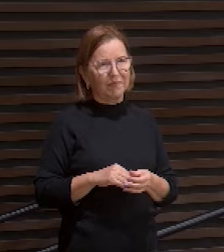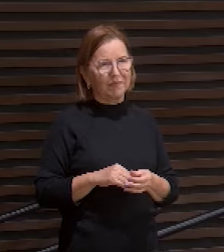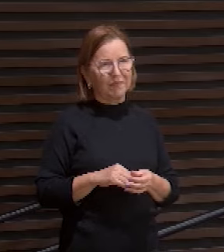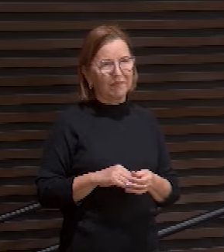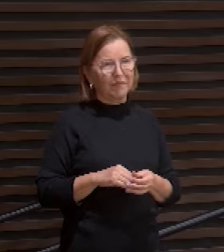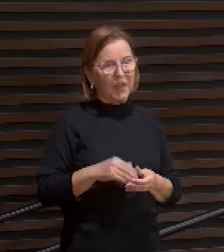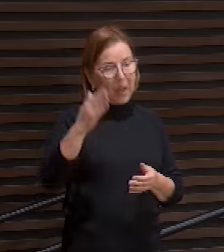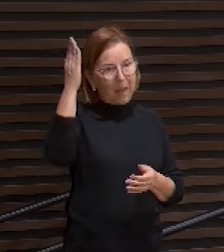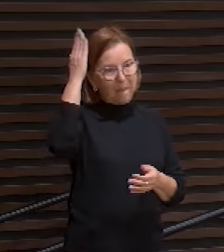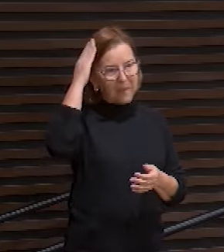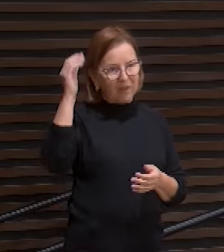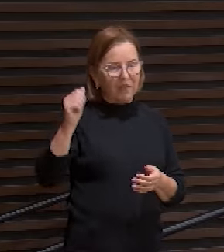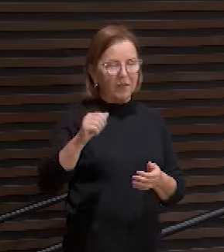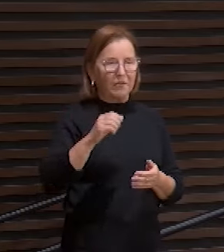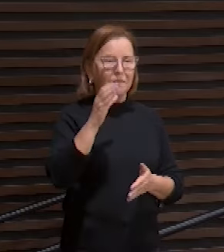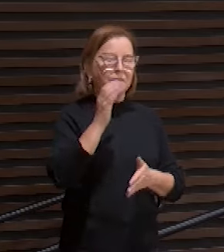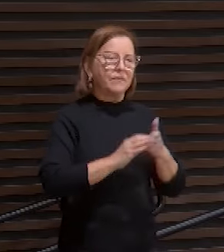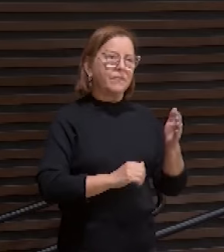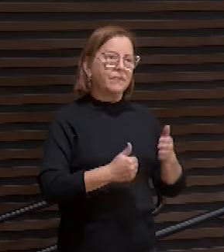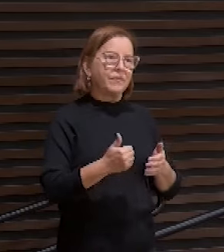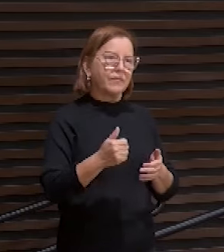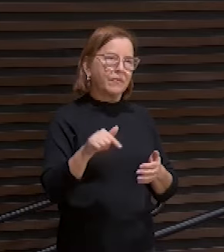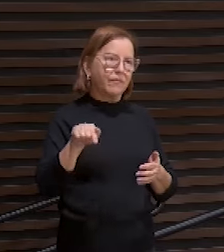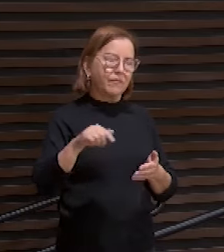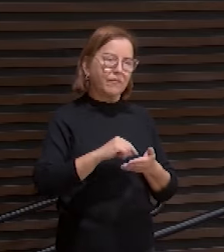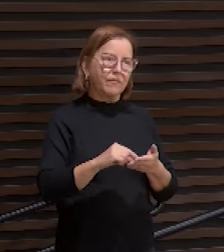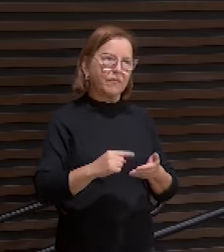provérbios 17 15 diz assim, preste atenção.